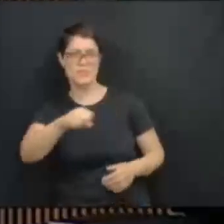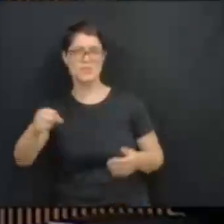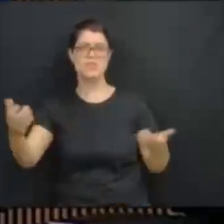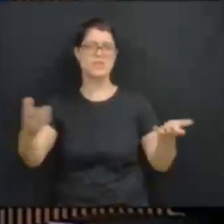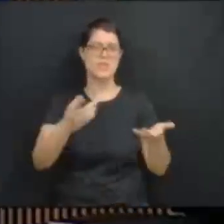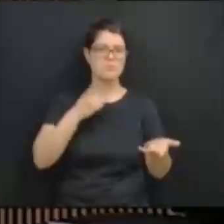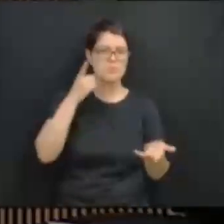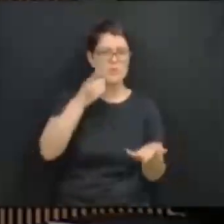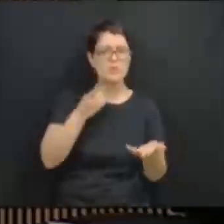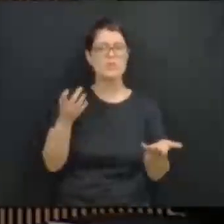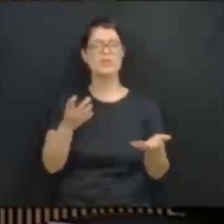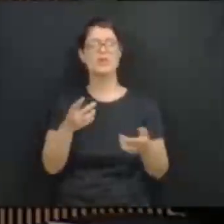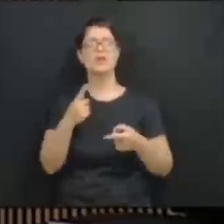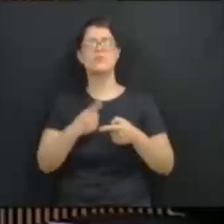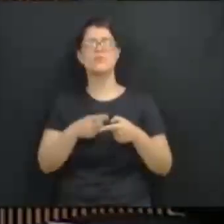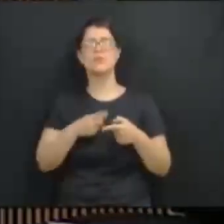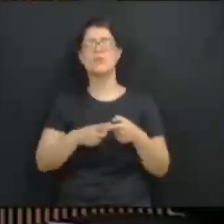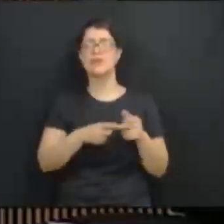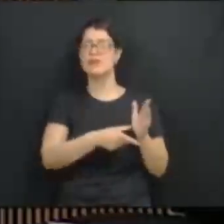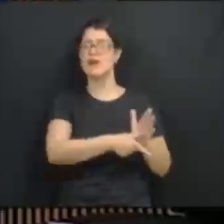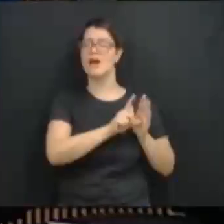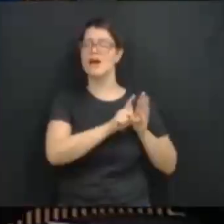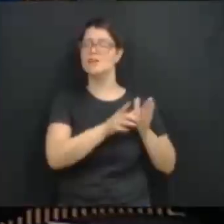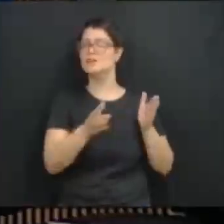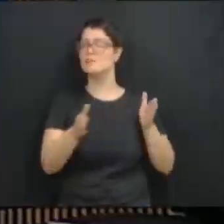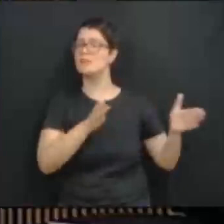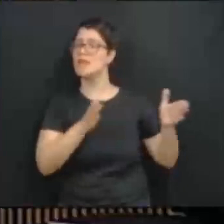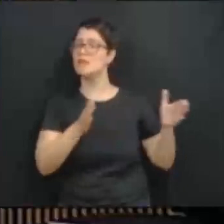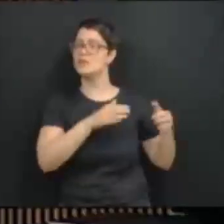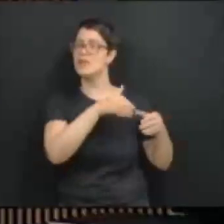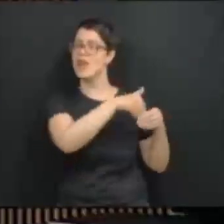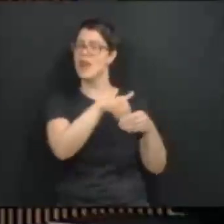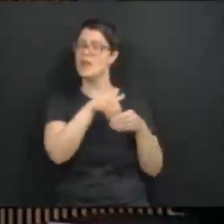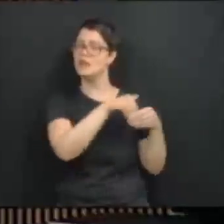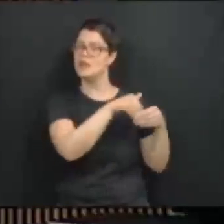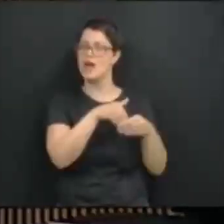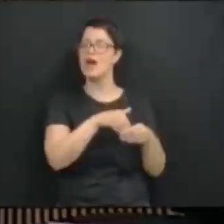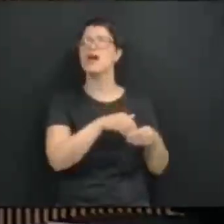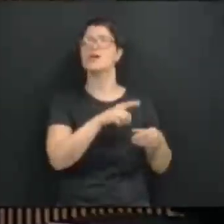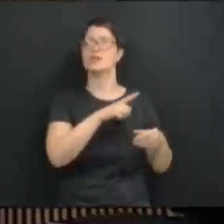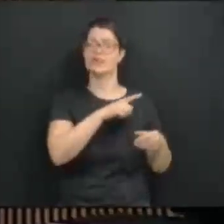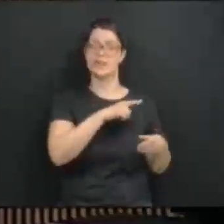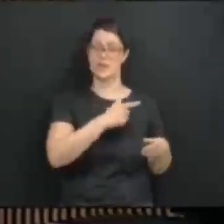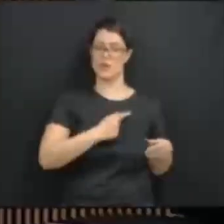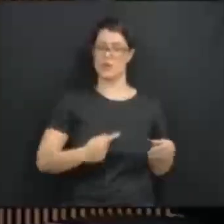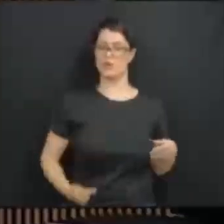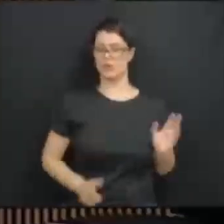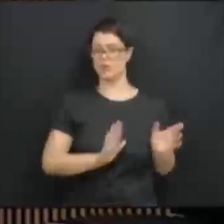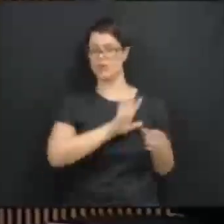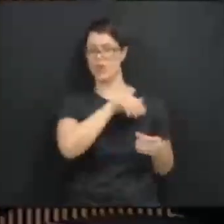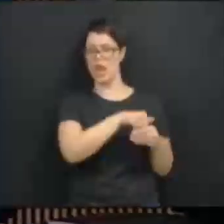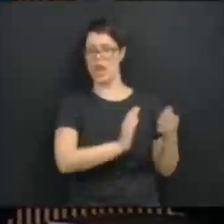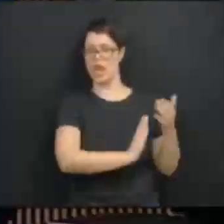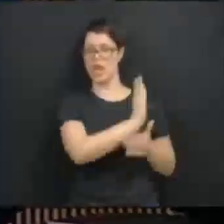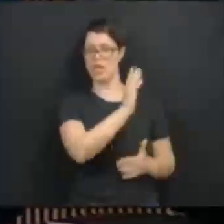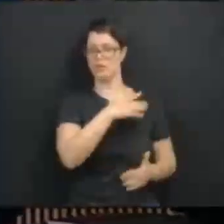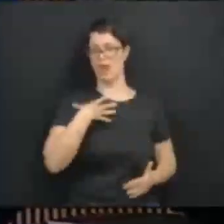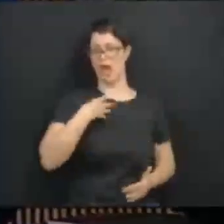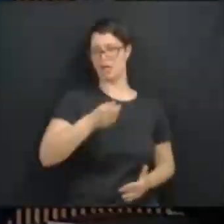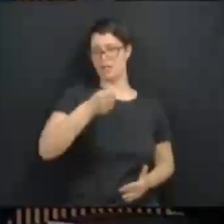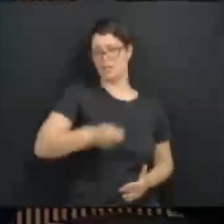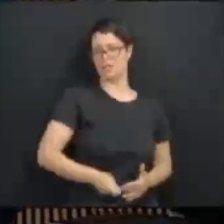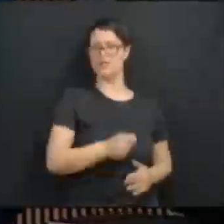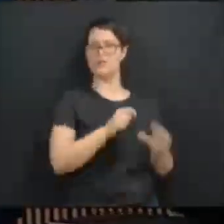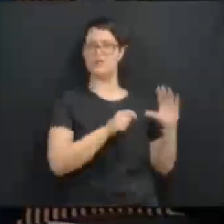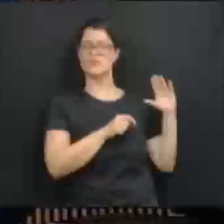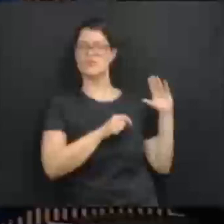ouviram uma coisa durante o período eleitoral, por parte do governador eleito Ratinho Júnior, que falou de respeito